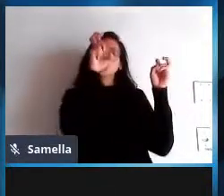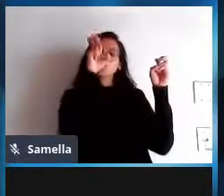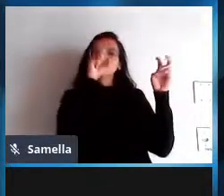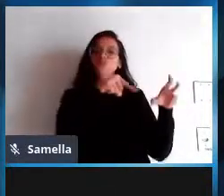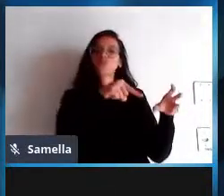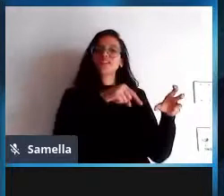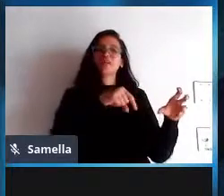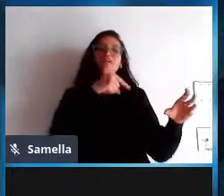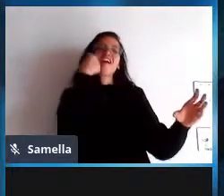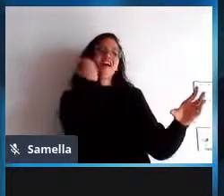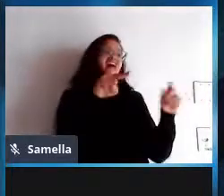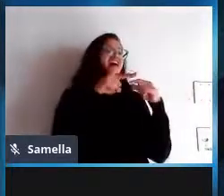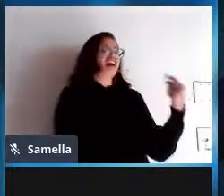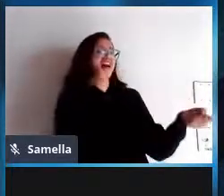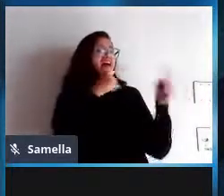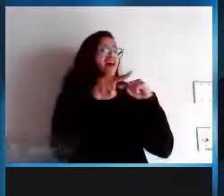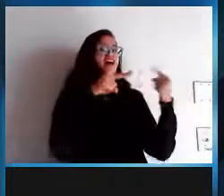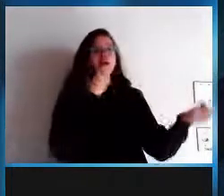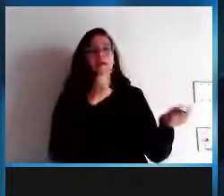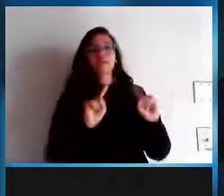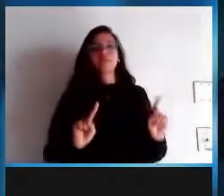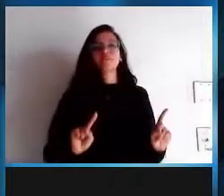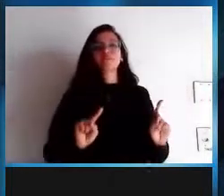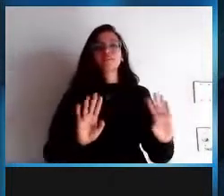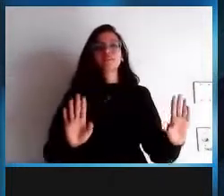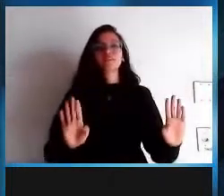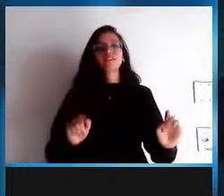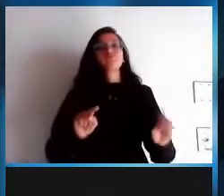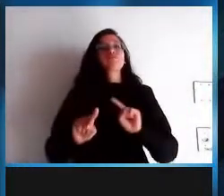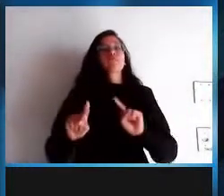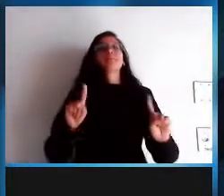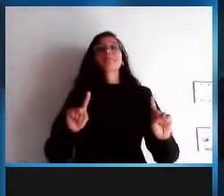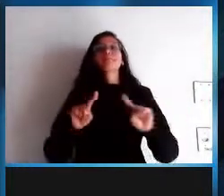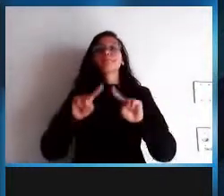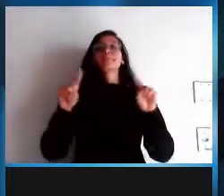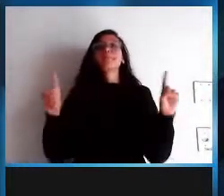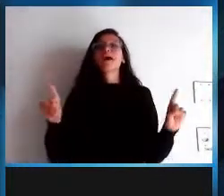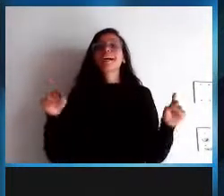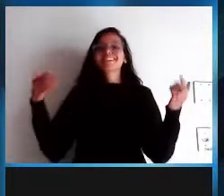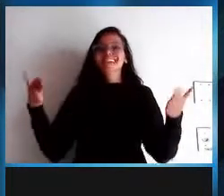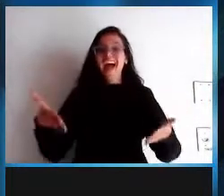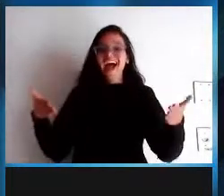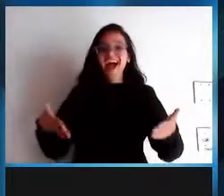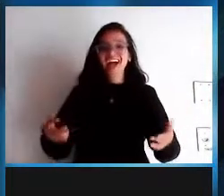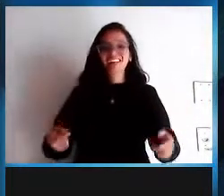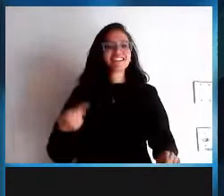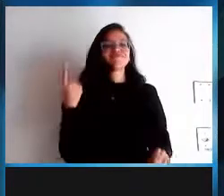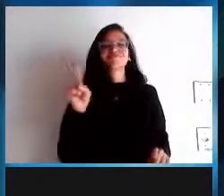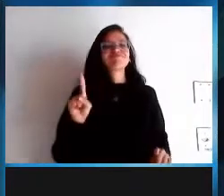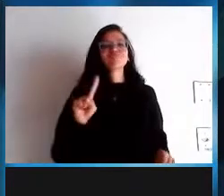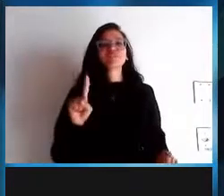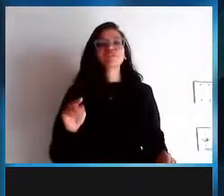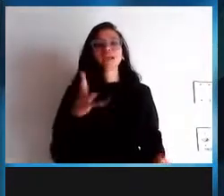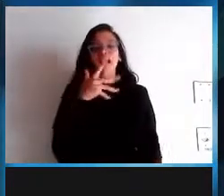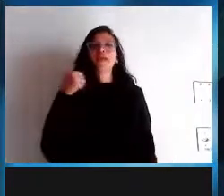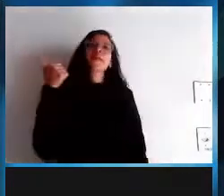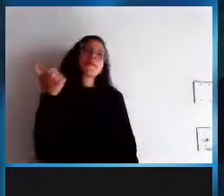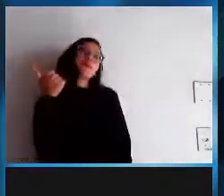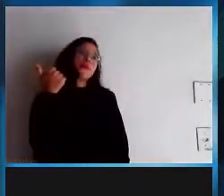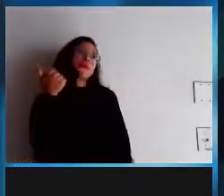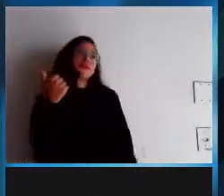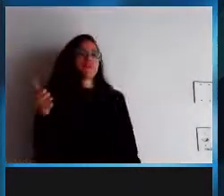criticada e aqui não tem não tem opinião boa ou opinião ruim é crítica comunidade todo mundo